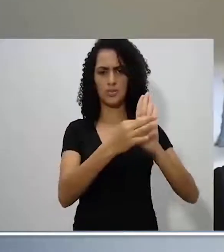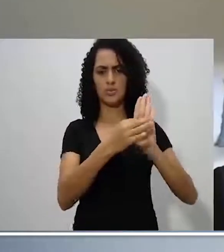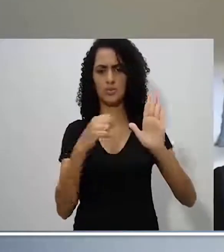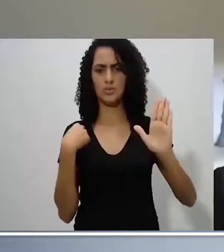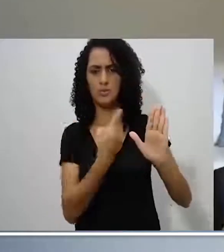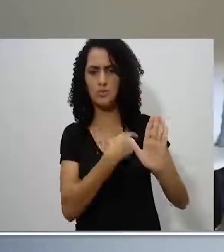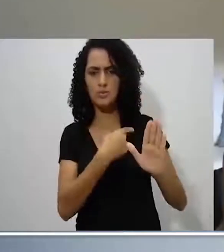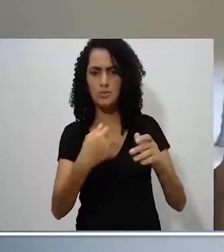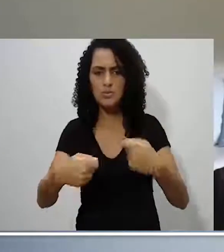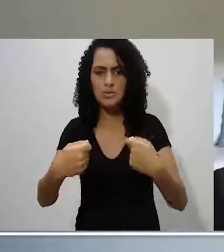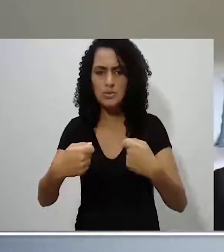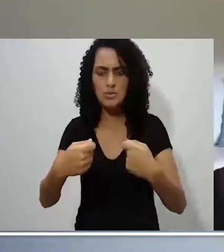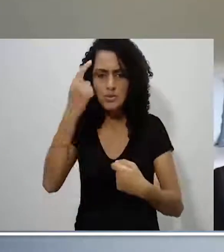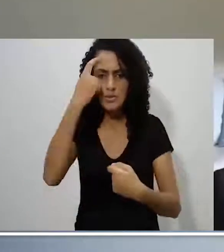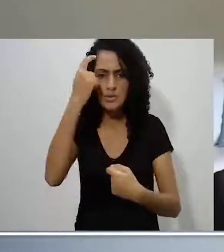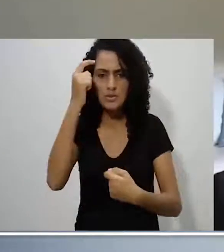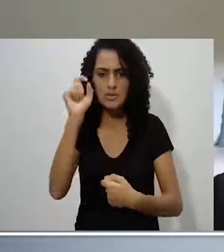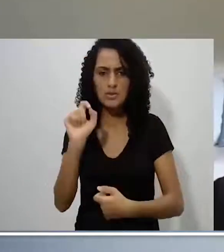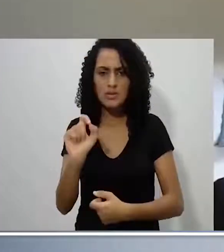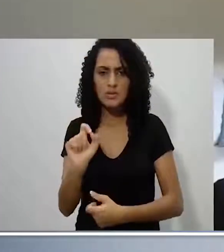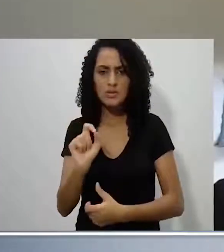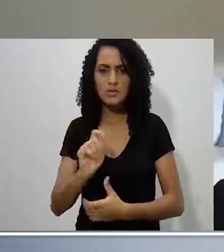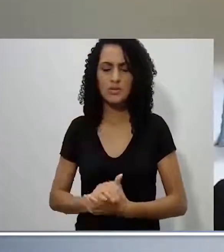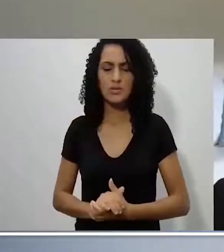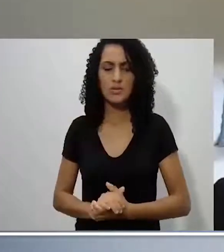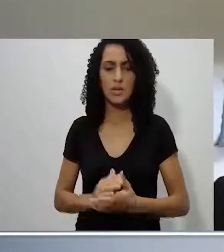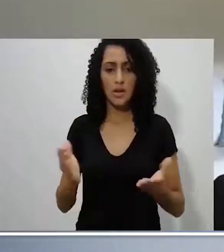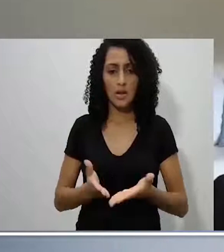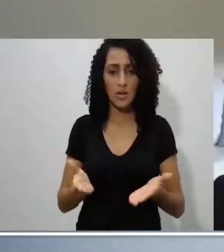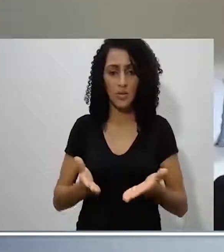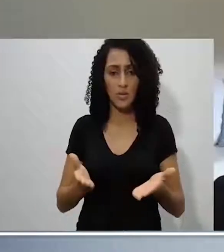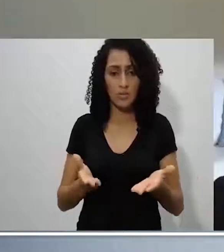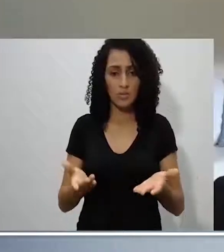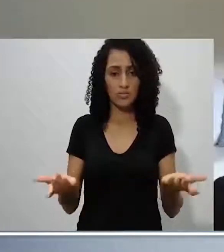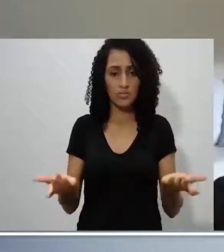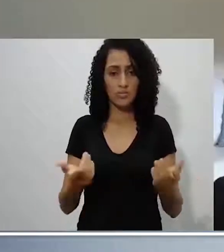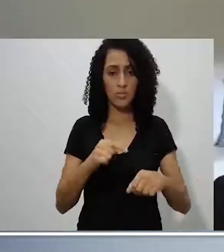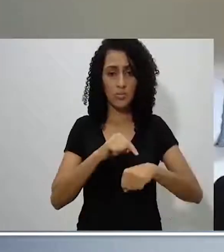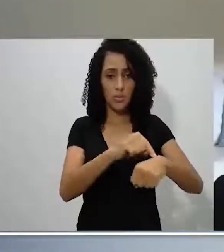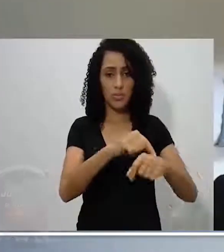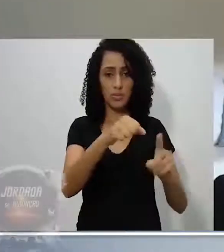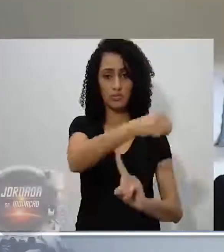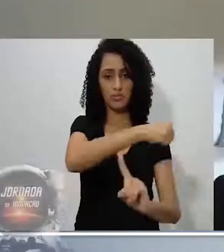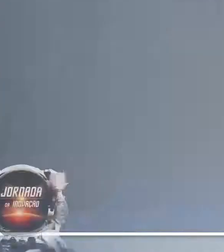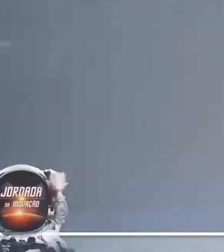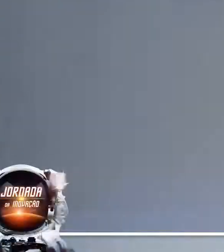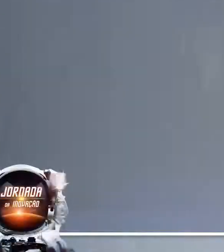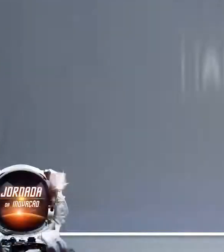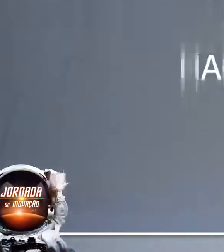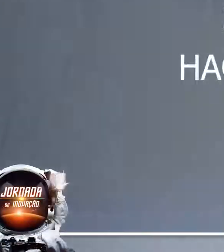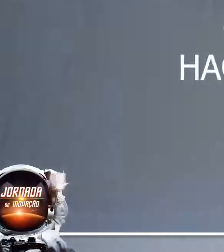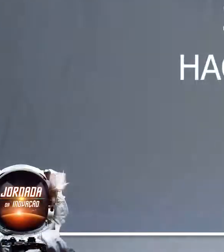Justice as a Suns. E não como um local em que as pessoas vão se encastelar.